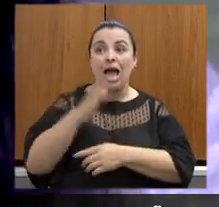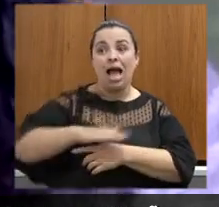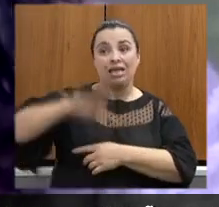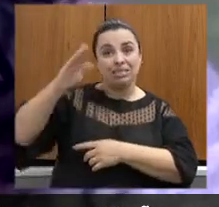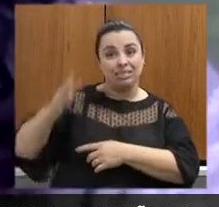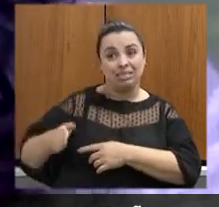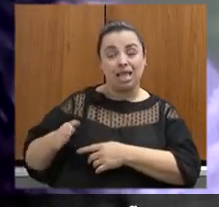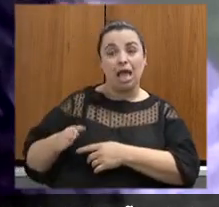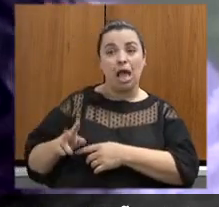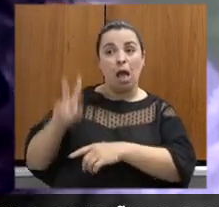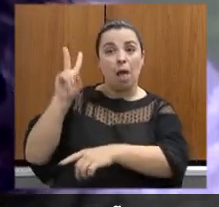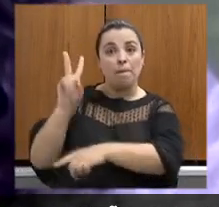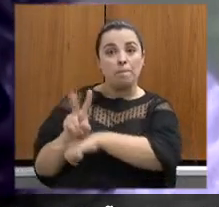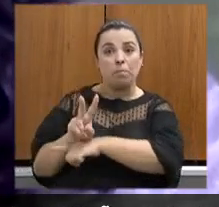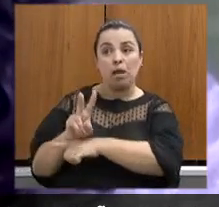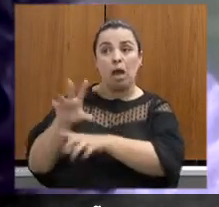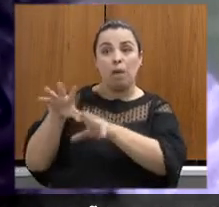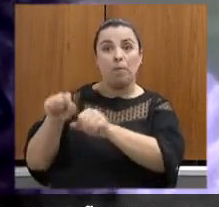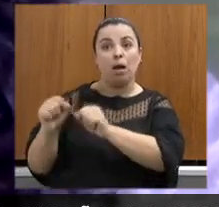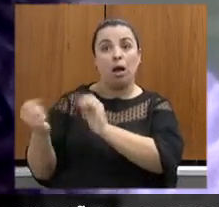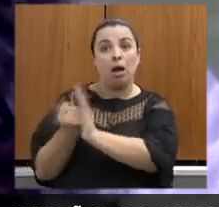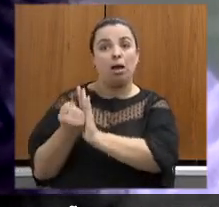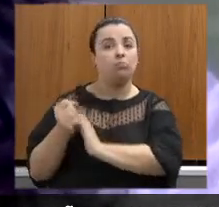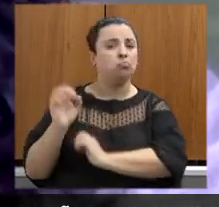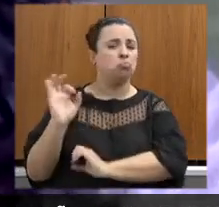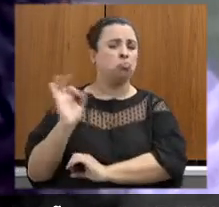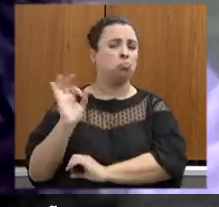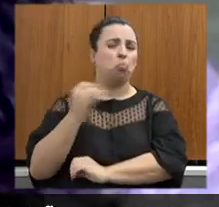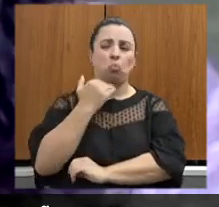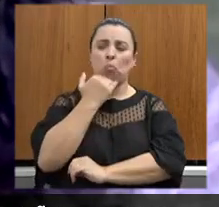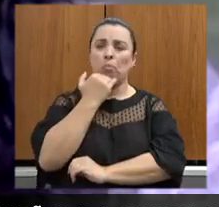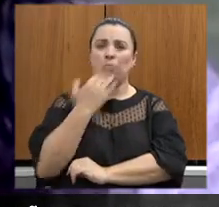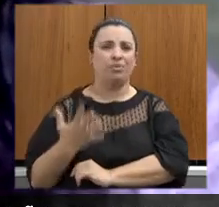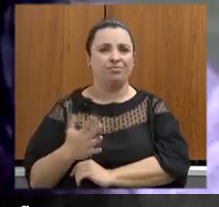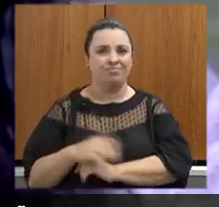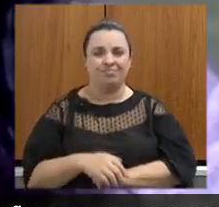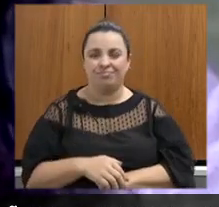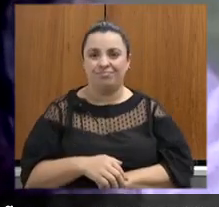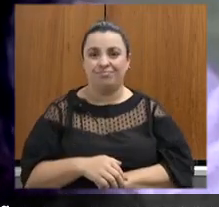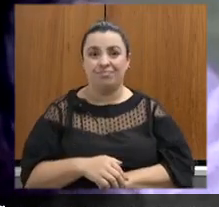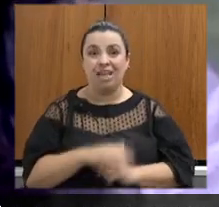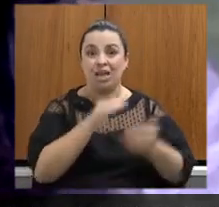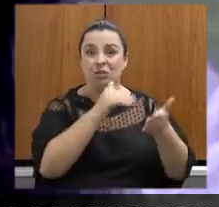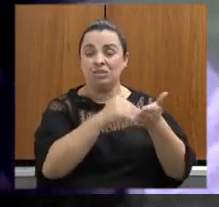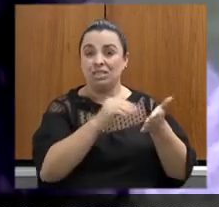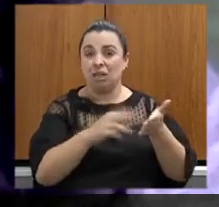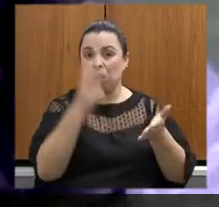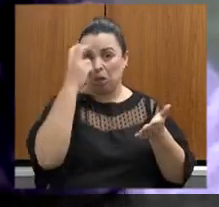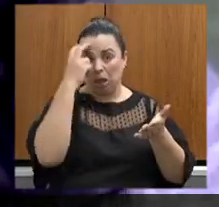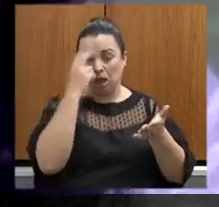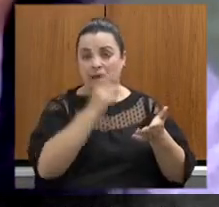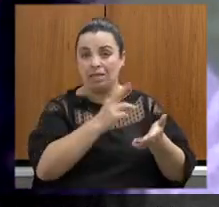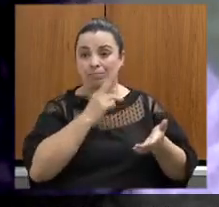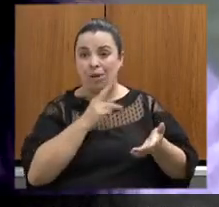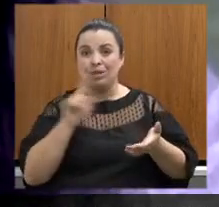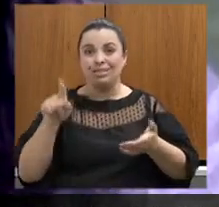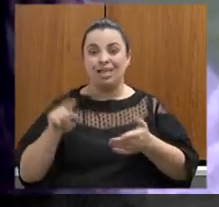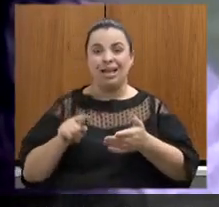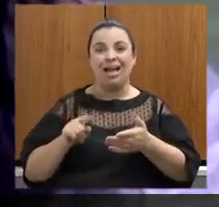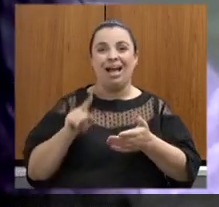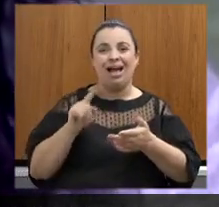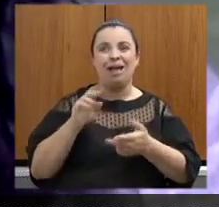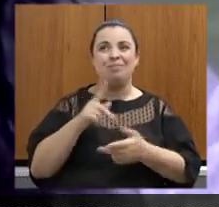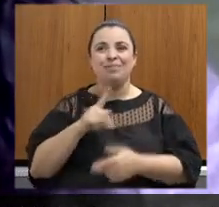o secretário de cultura quanto a presidente do IEFA a resposta veio sobre muita gagueira porque não é possível